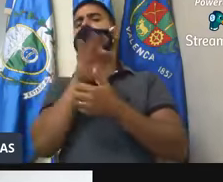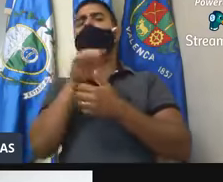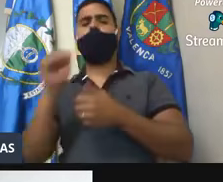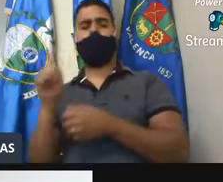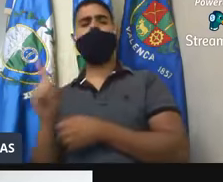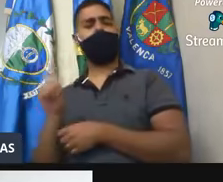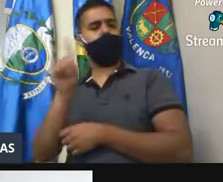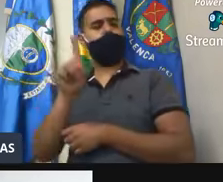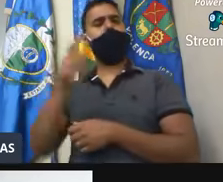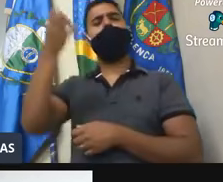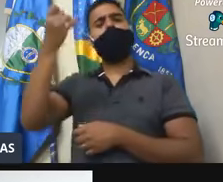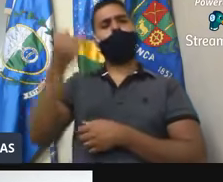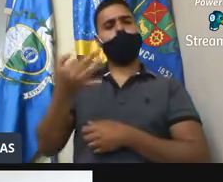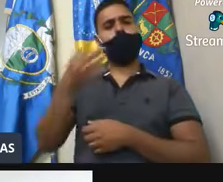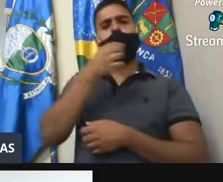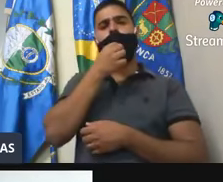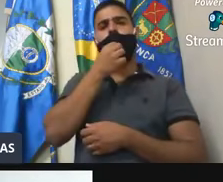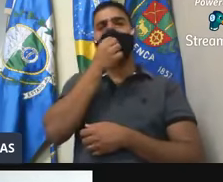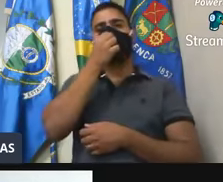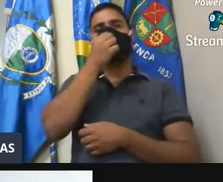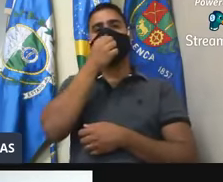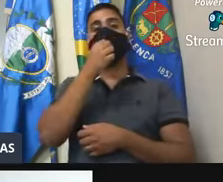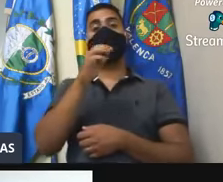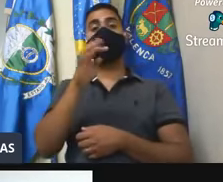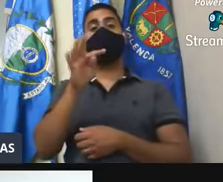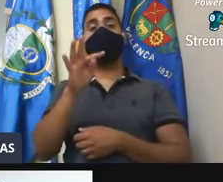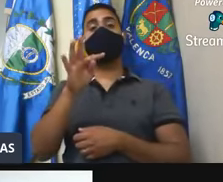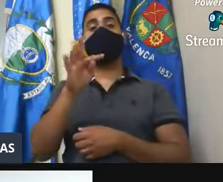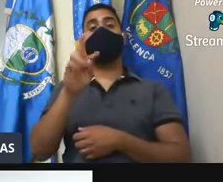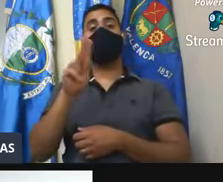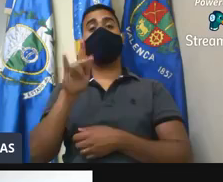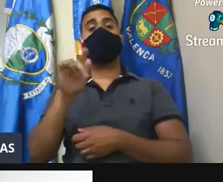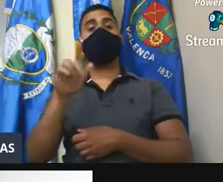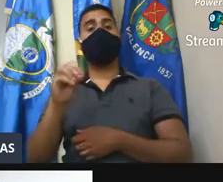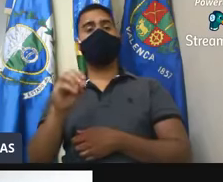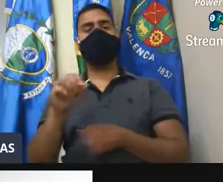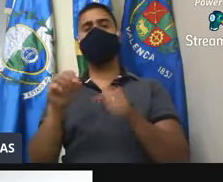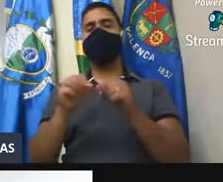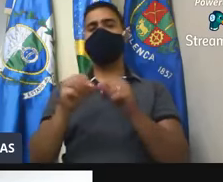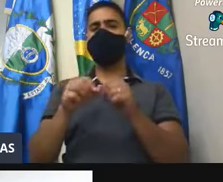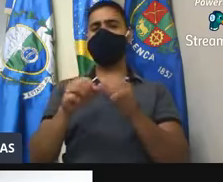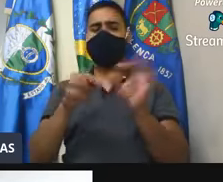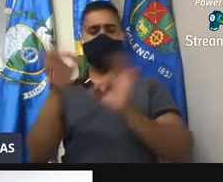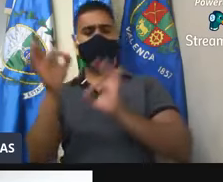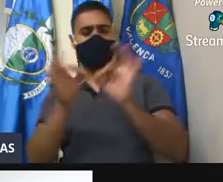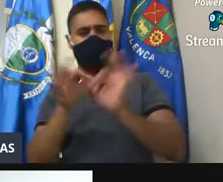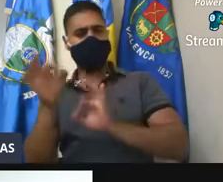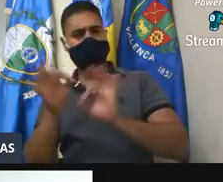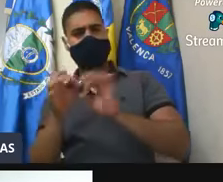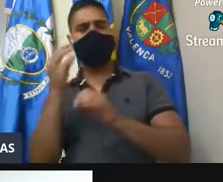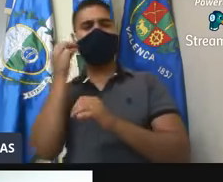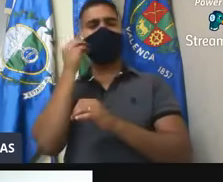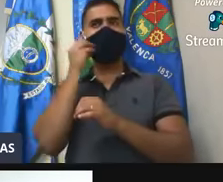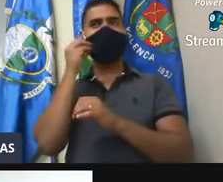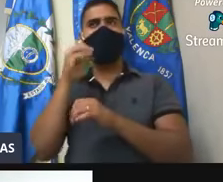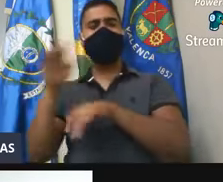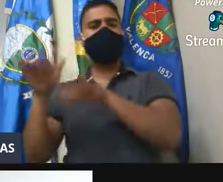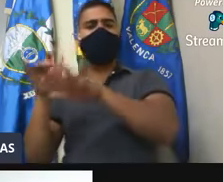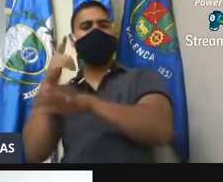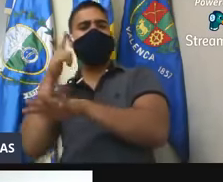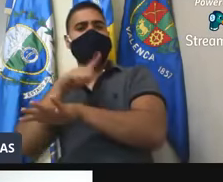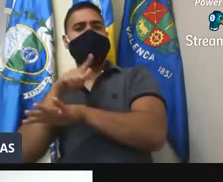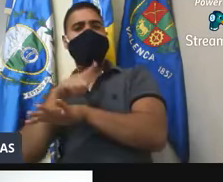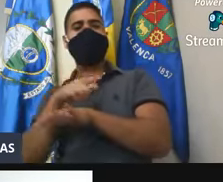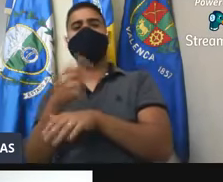falar sobre isso. Tiago, poxa, montou lá um escritório de projeto pra buscar, captar recursos, vereador David. Onde